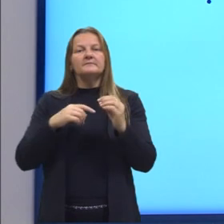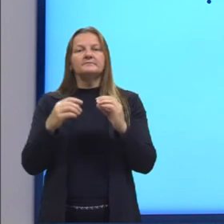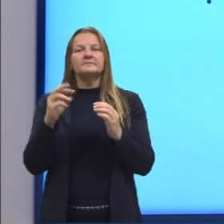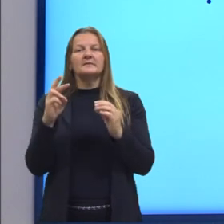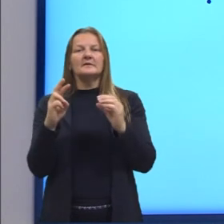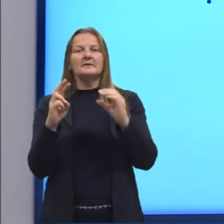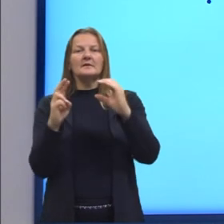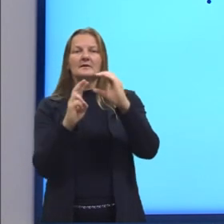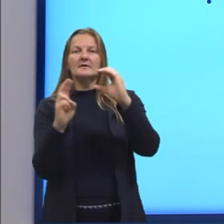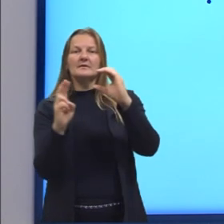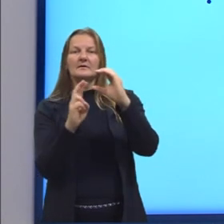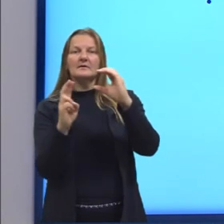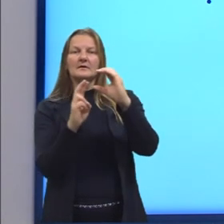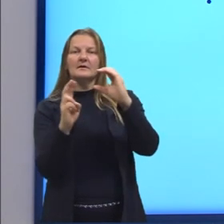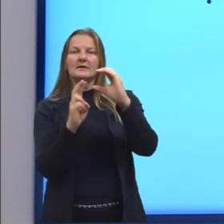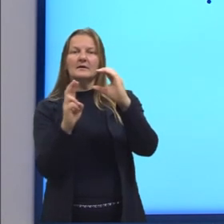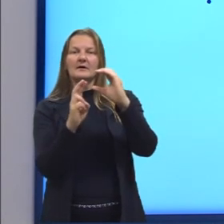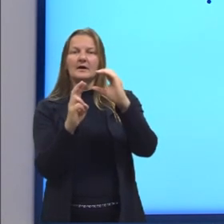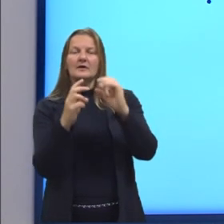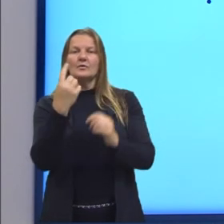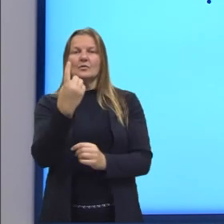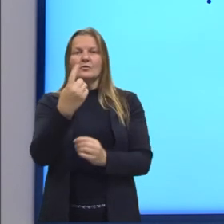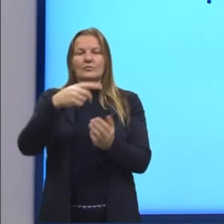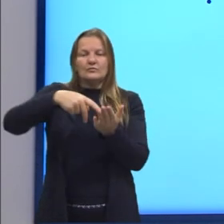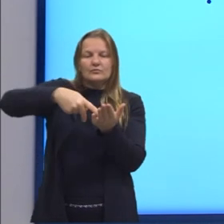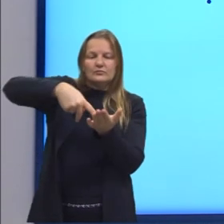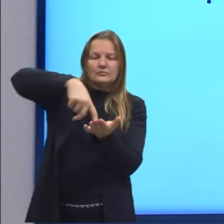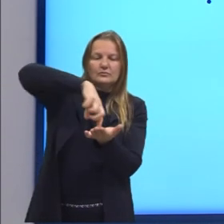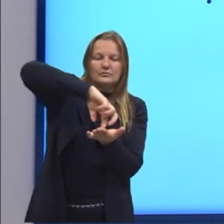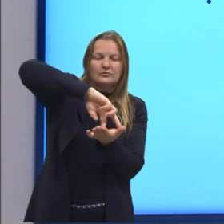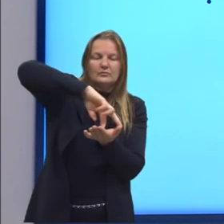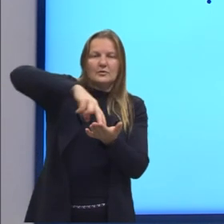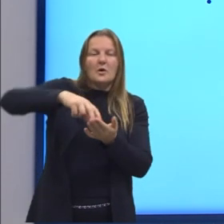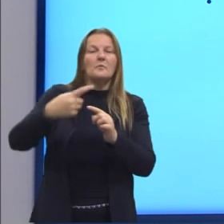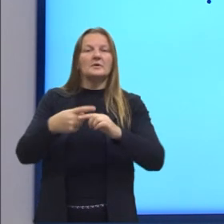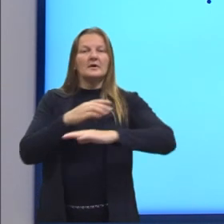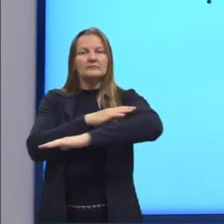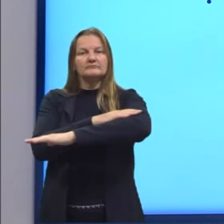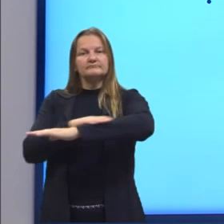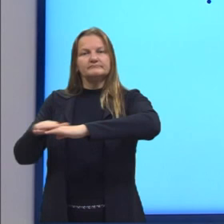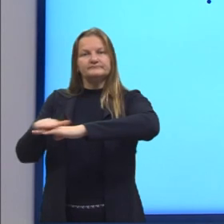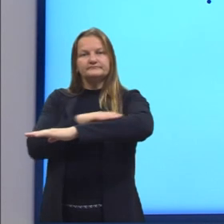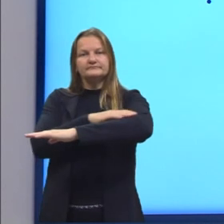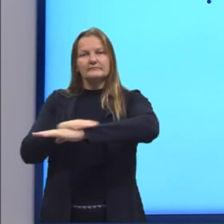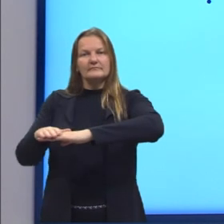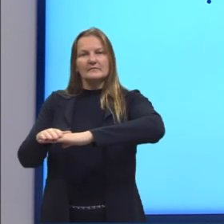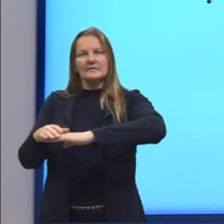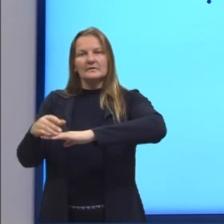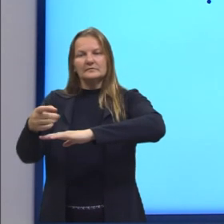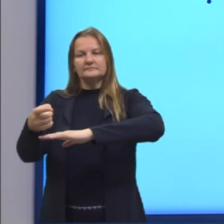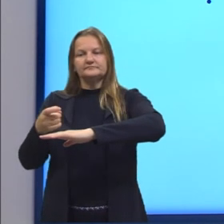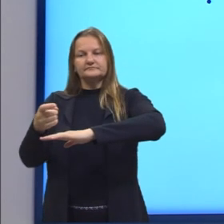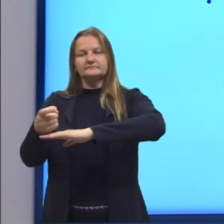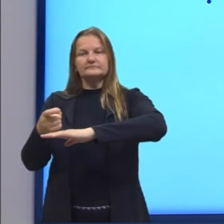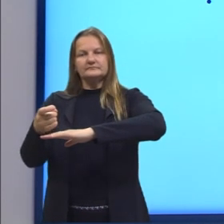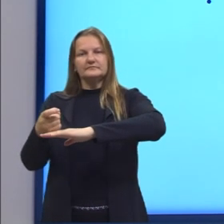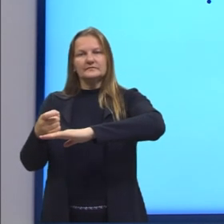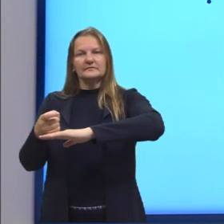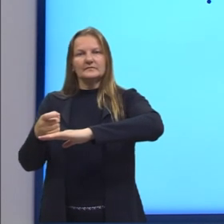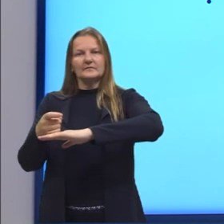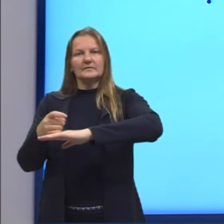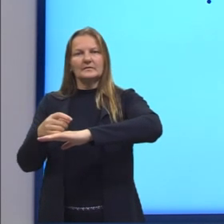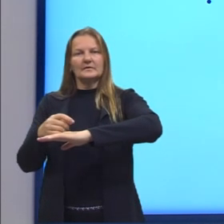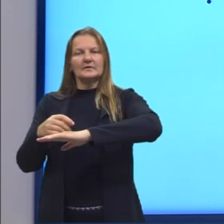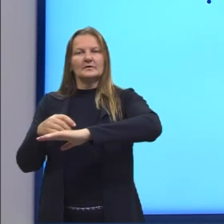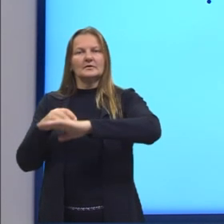representado num plano cartesiano. Nele, o eixo horizontal, ele é o eixo dos cossenos, enquanto o eixo